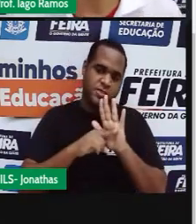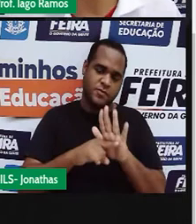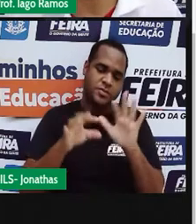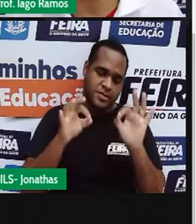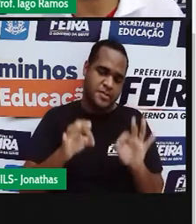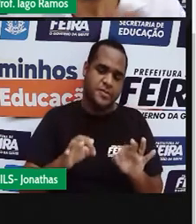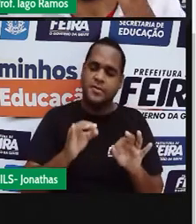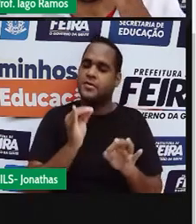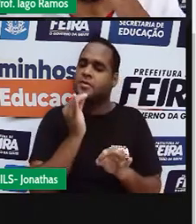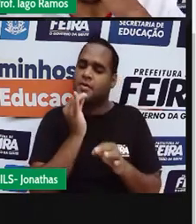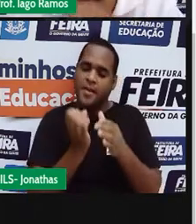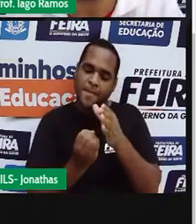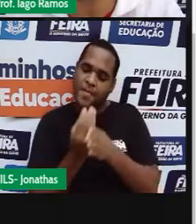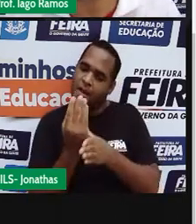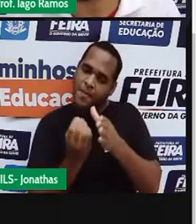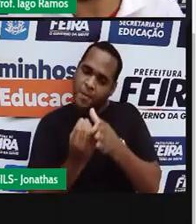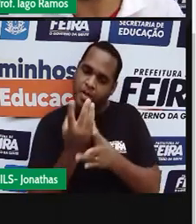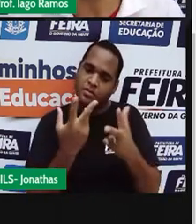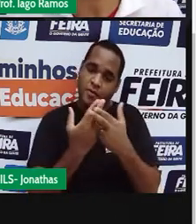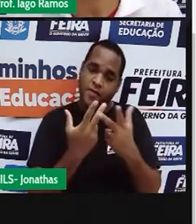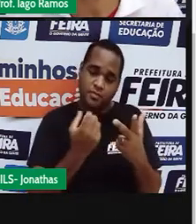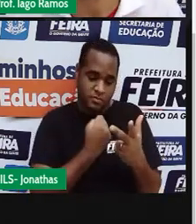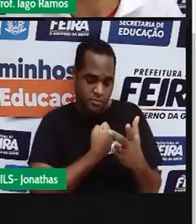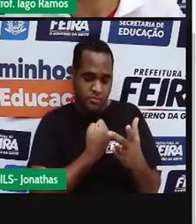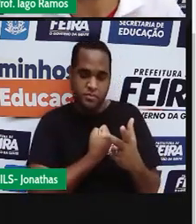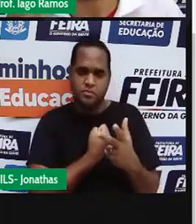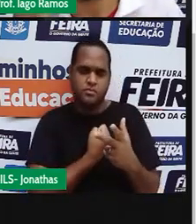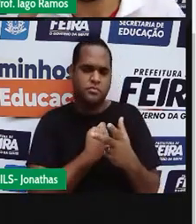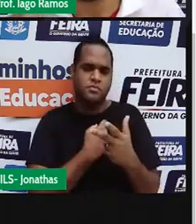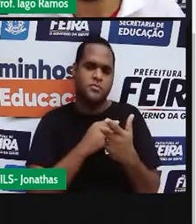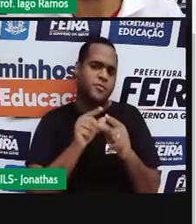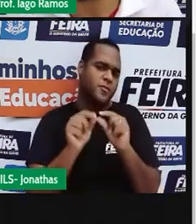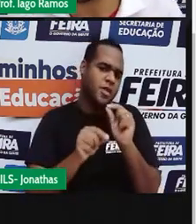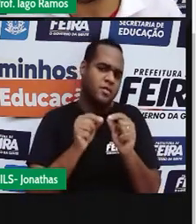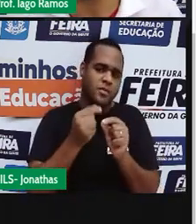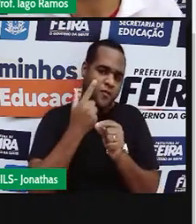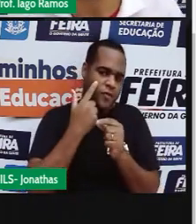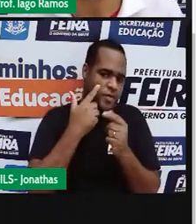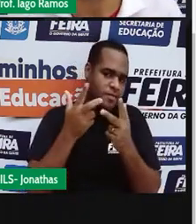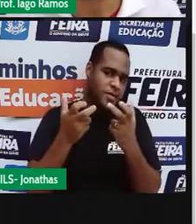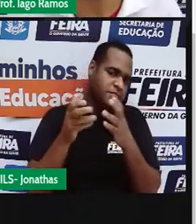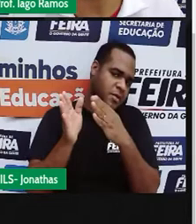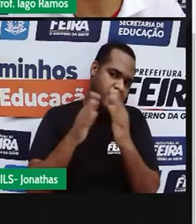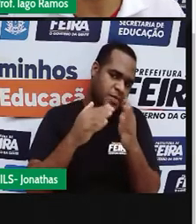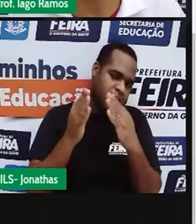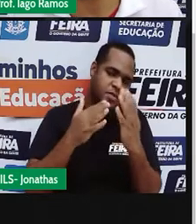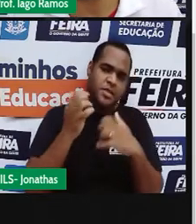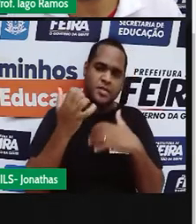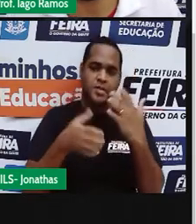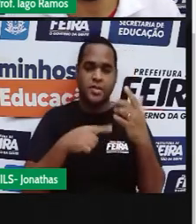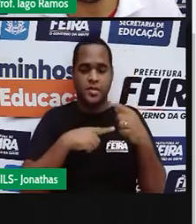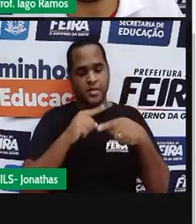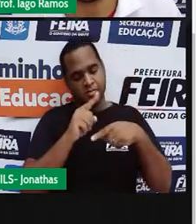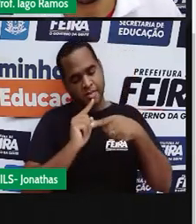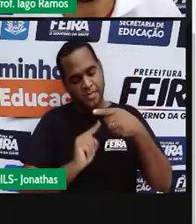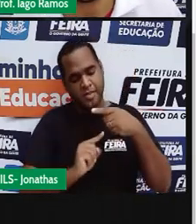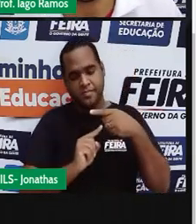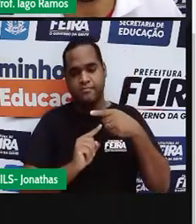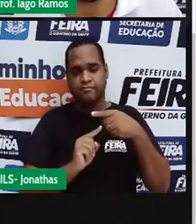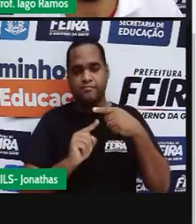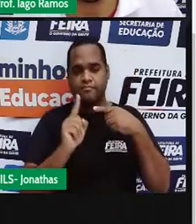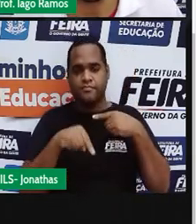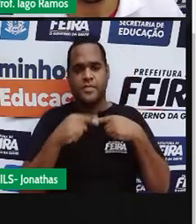aparece um tipo de número, certo? Que a gente vai ver já, já, que é o chamado número racional.